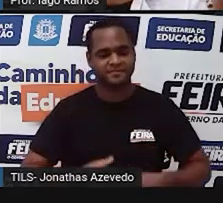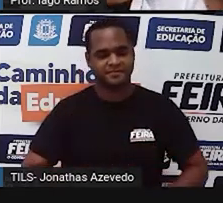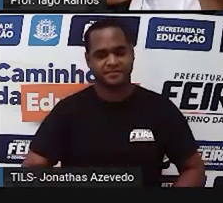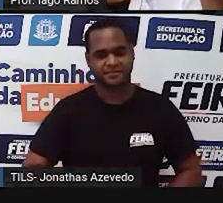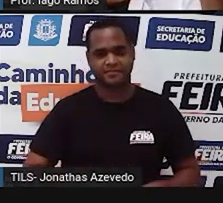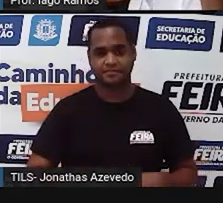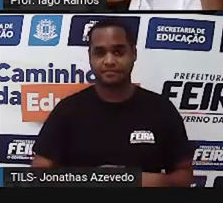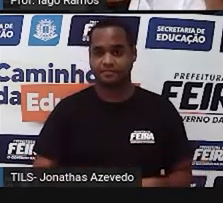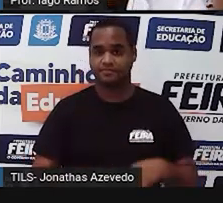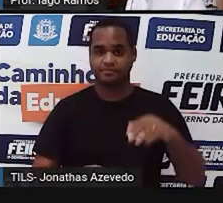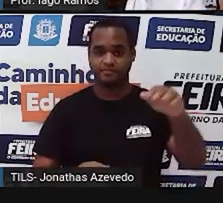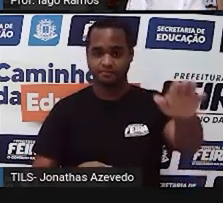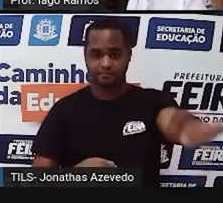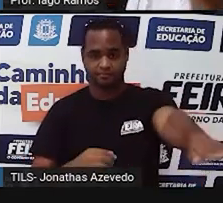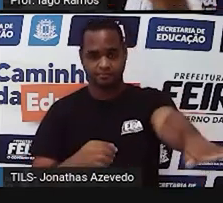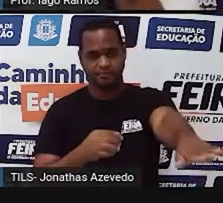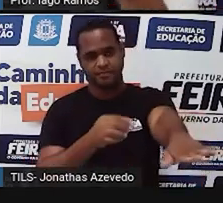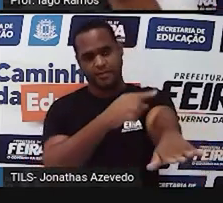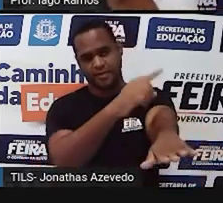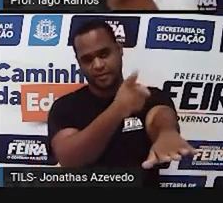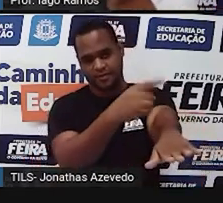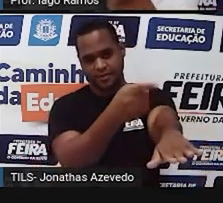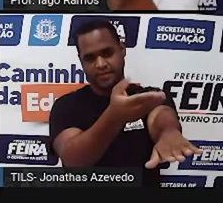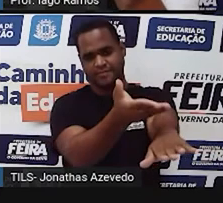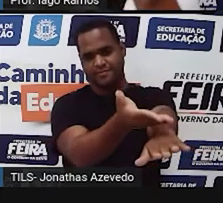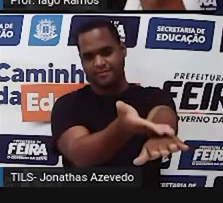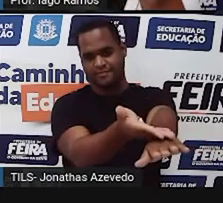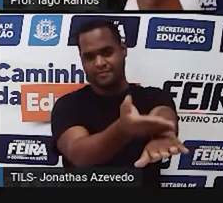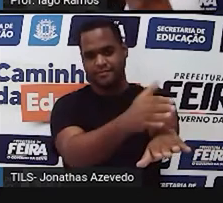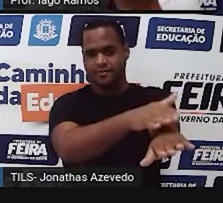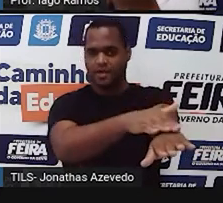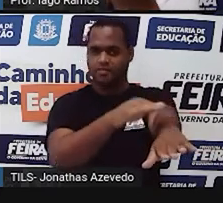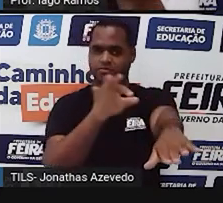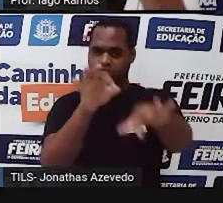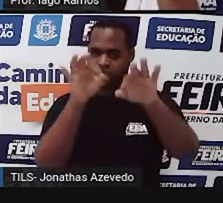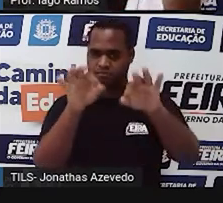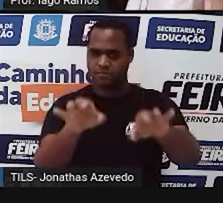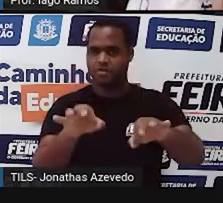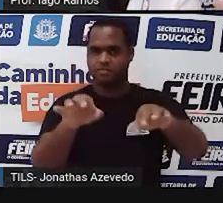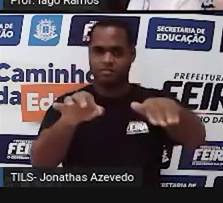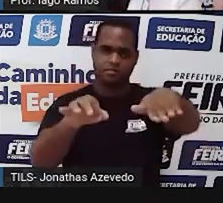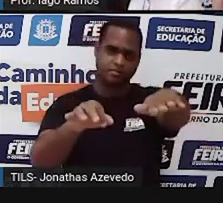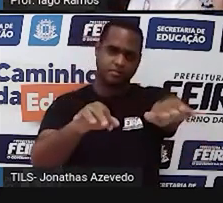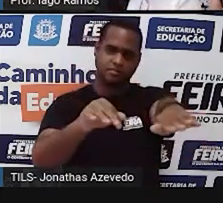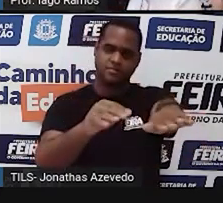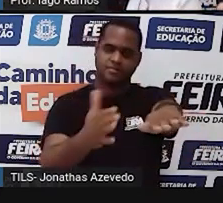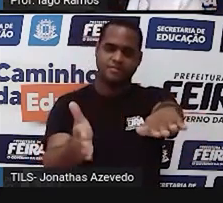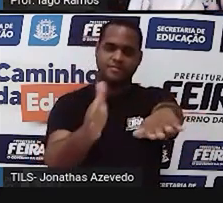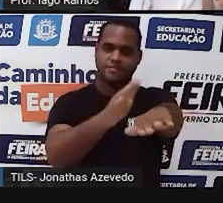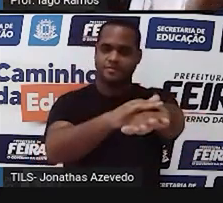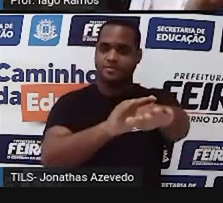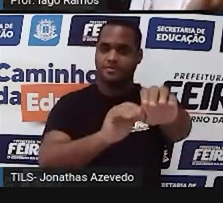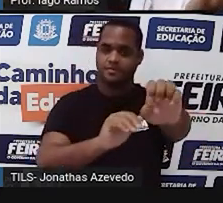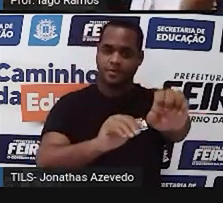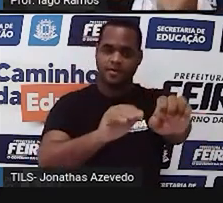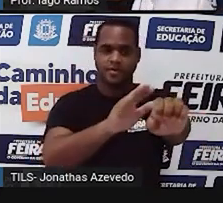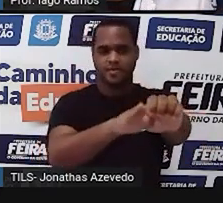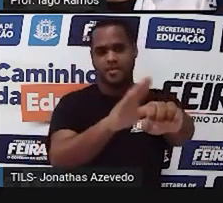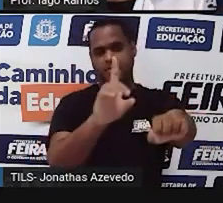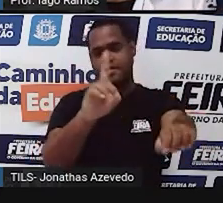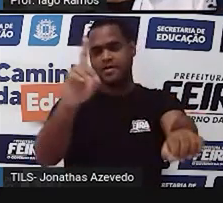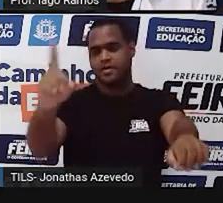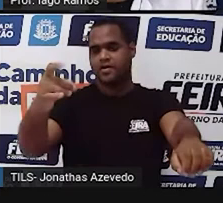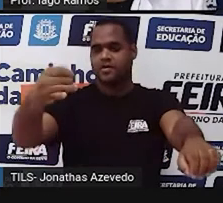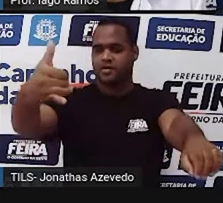Mão esquerda colocou o livro, os braços estavam alinhados. Mão esquerda colocou o livro, mão direita